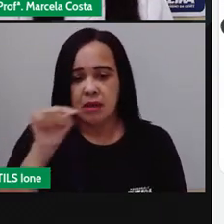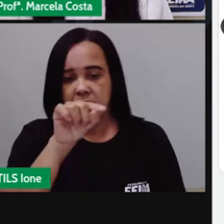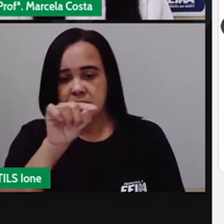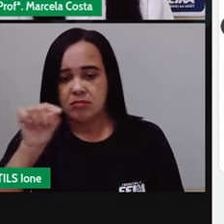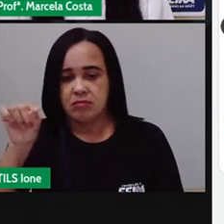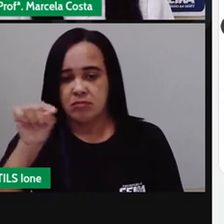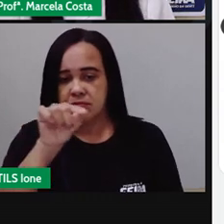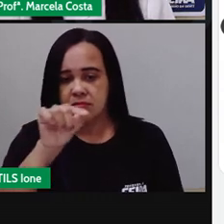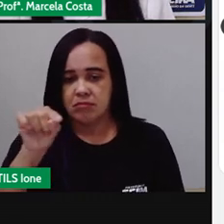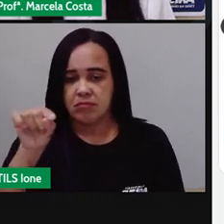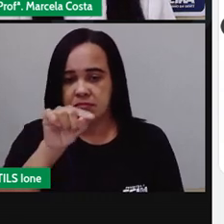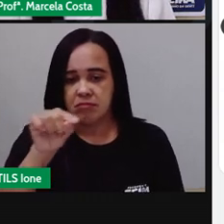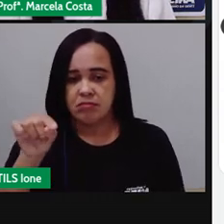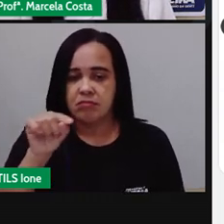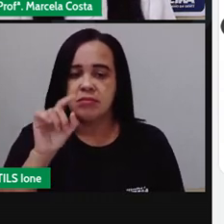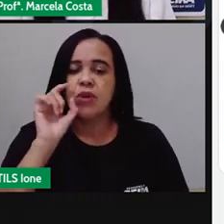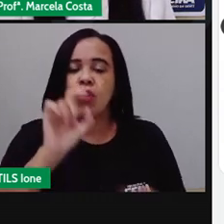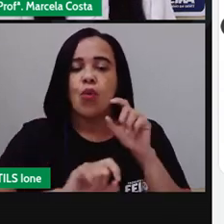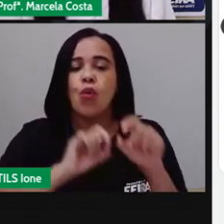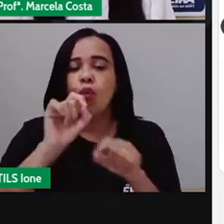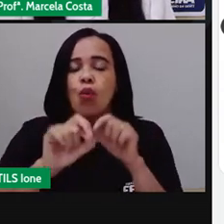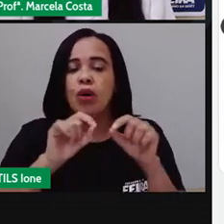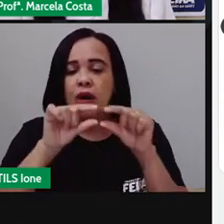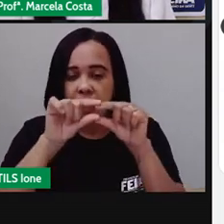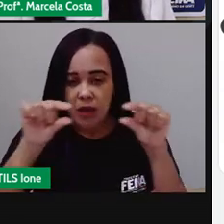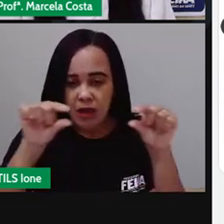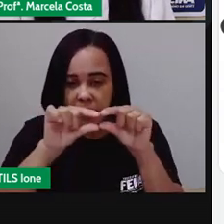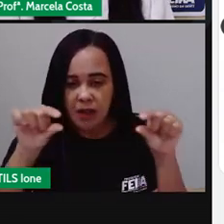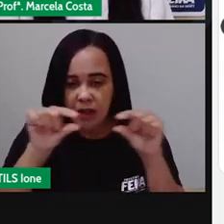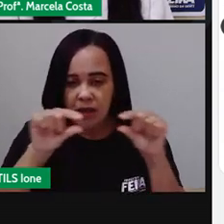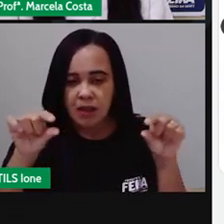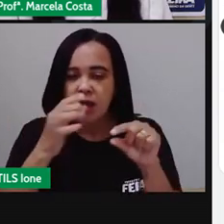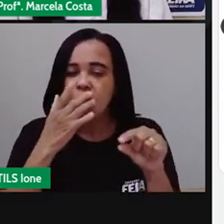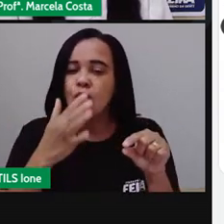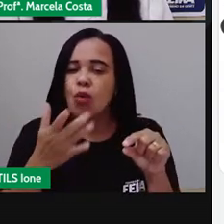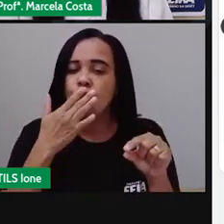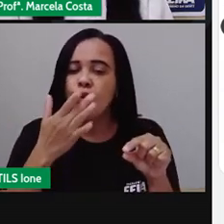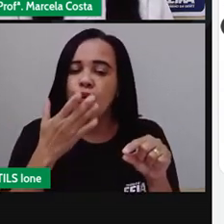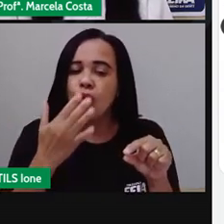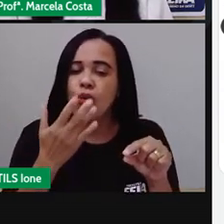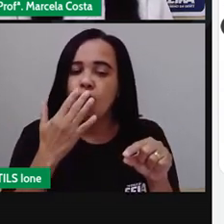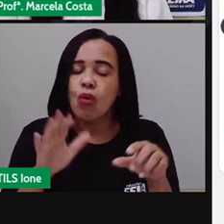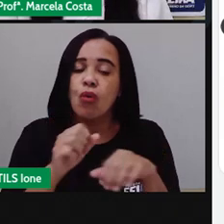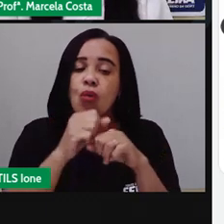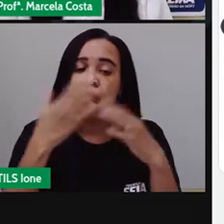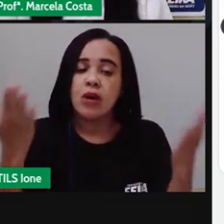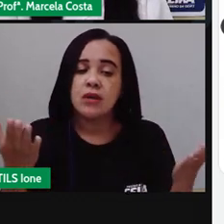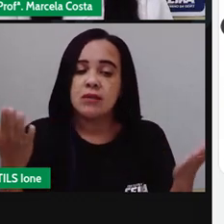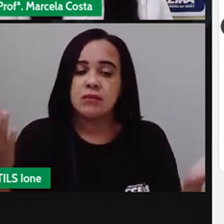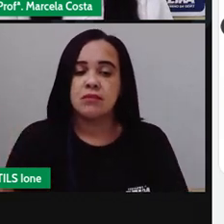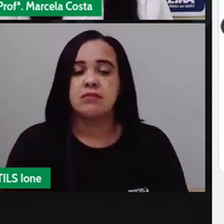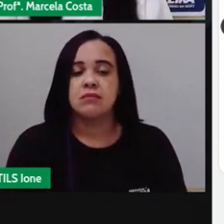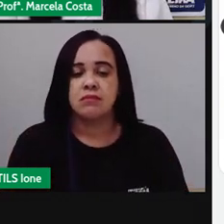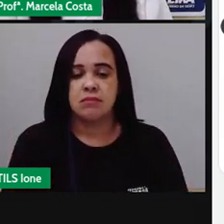horizontal vou fazer aqui a legenda das barras que eu vou fazer e aqui